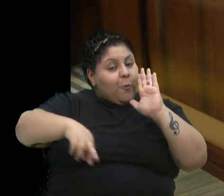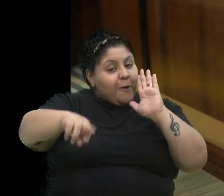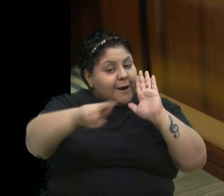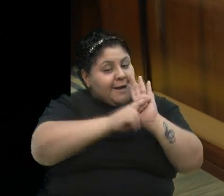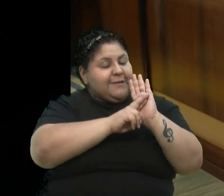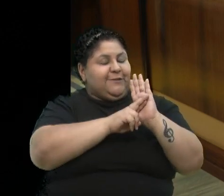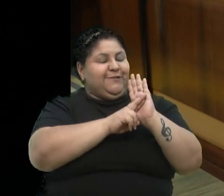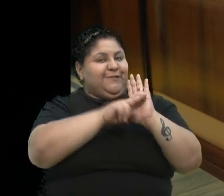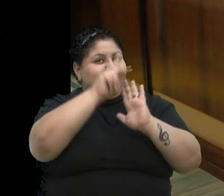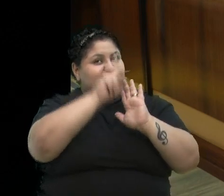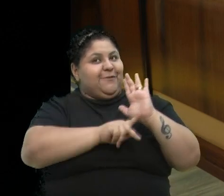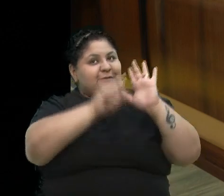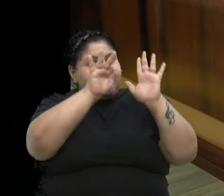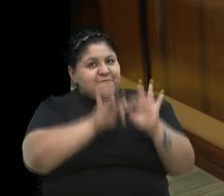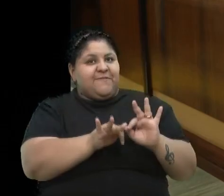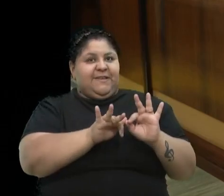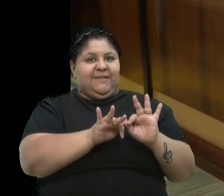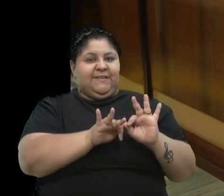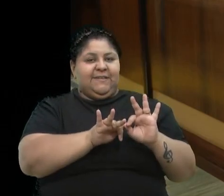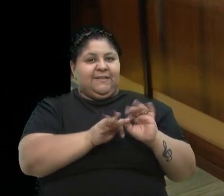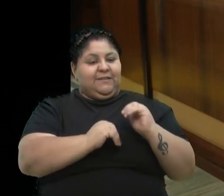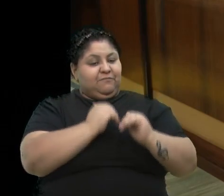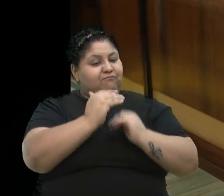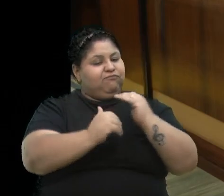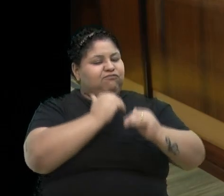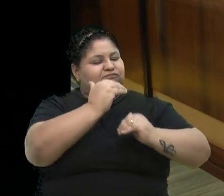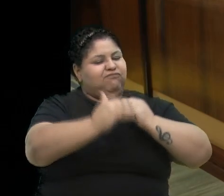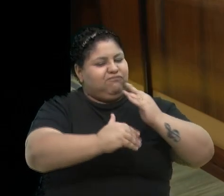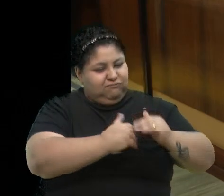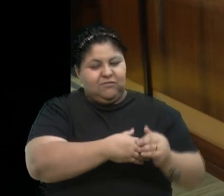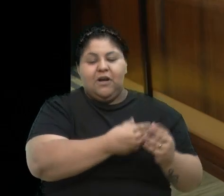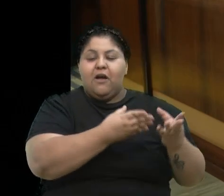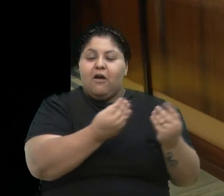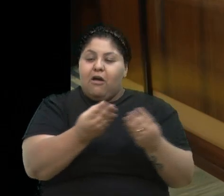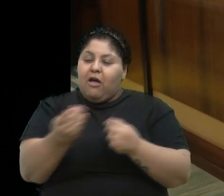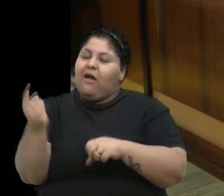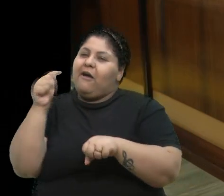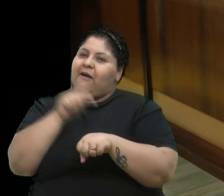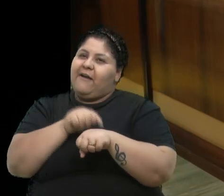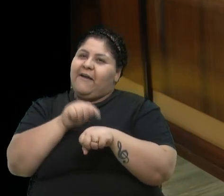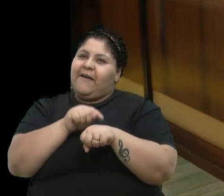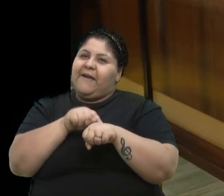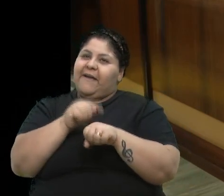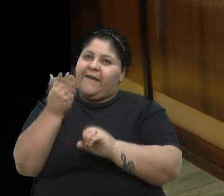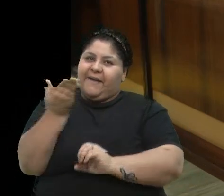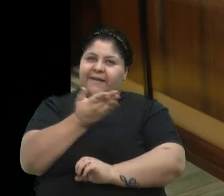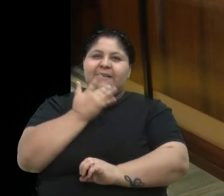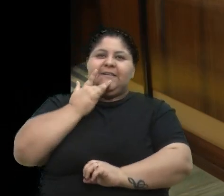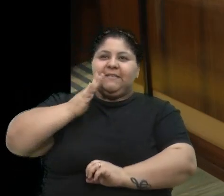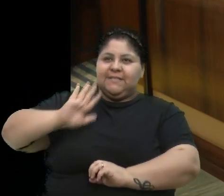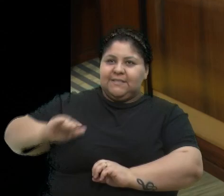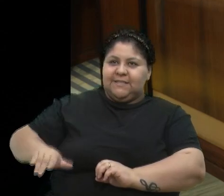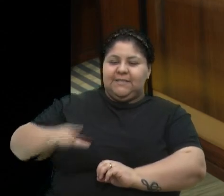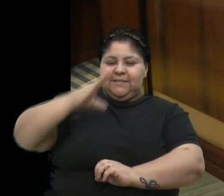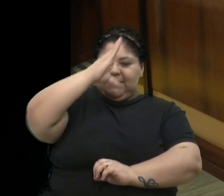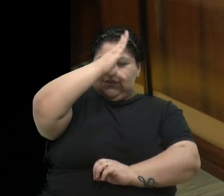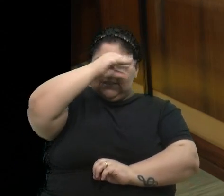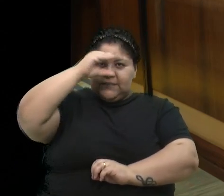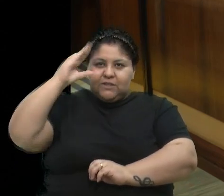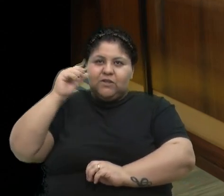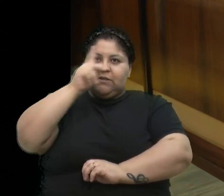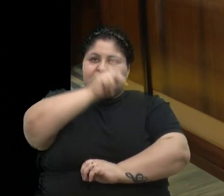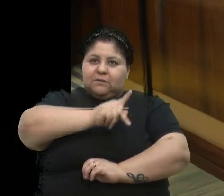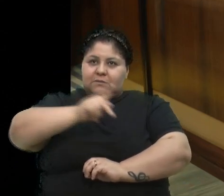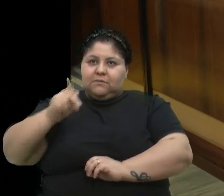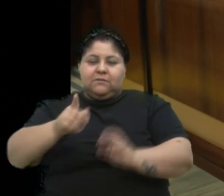é o final de um processo muito longo, em que essas crianças, adolescentes, os professores,